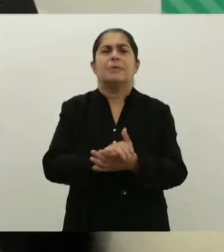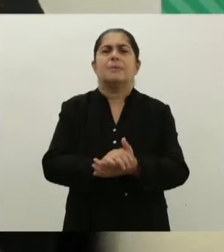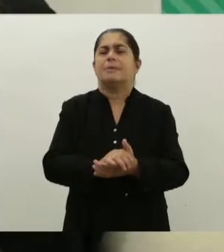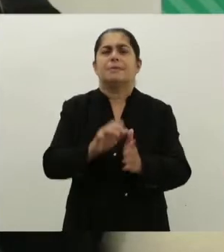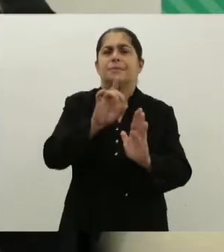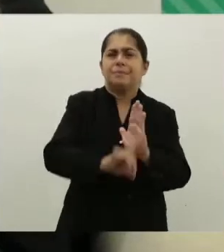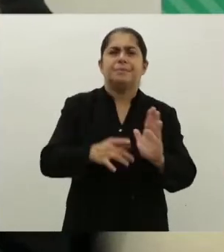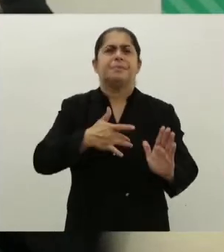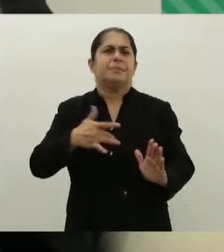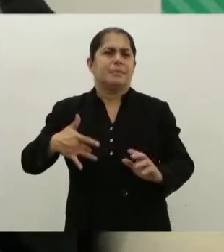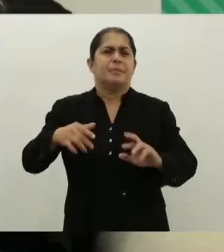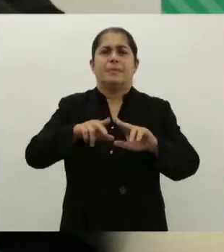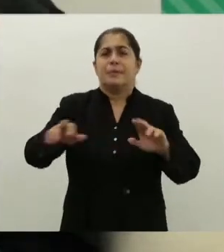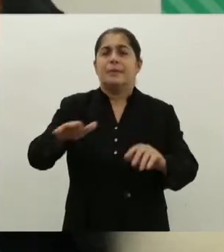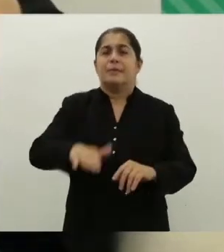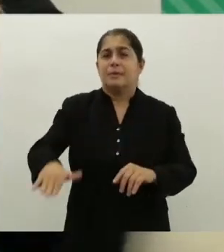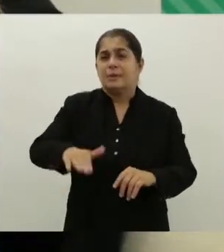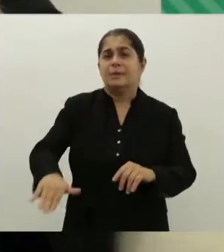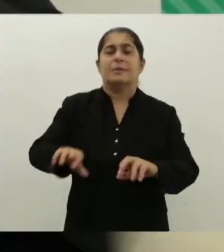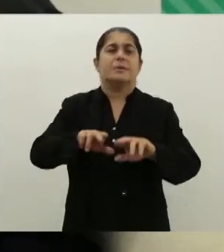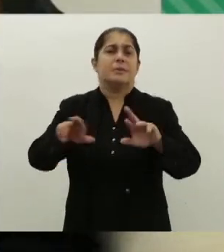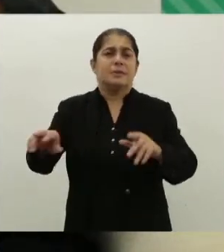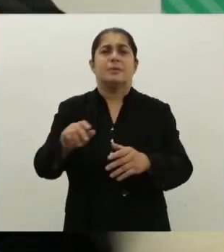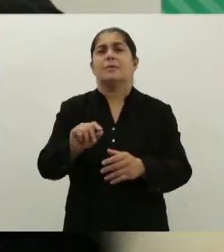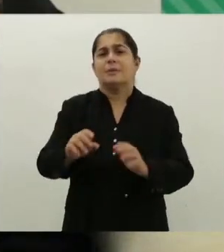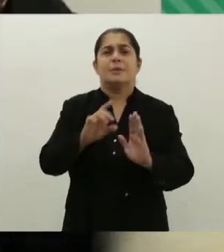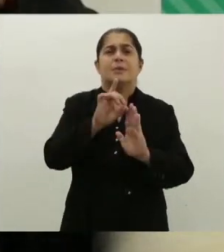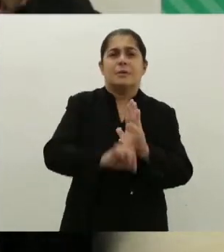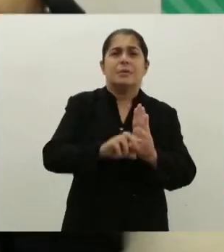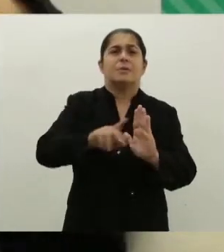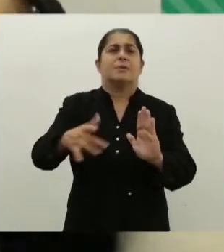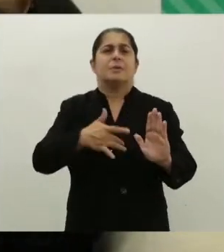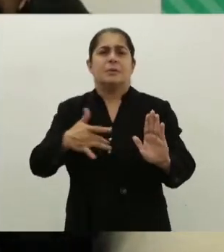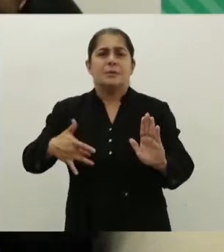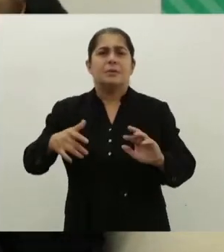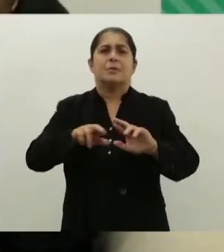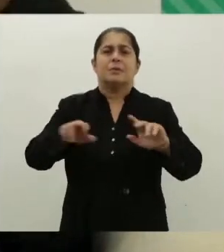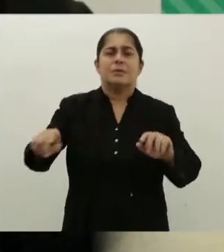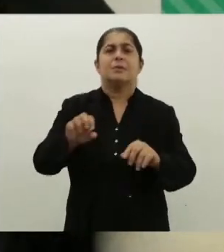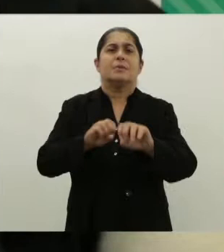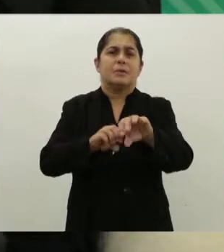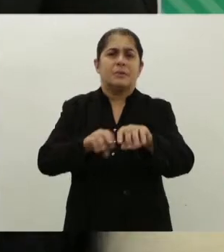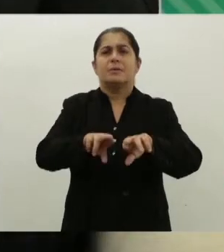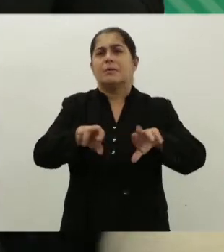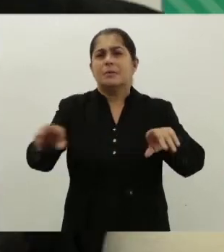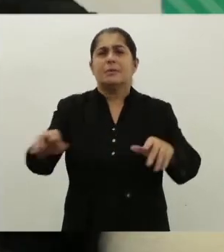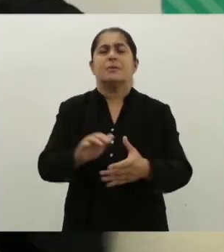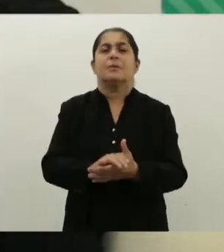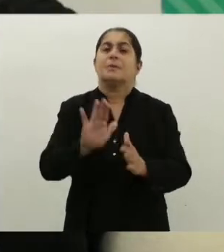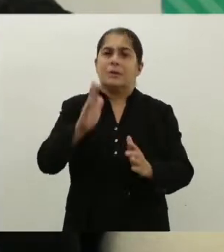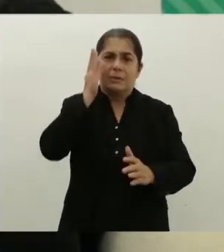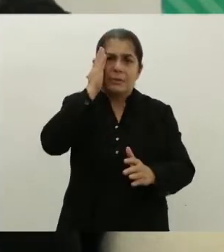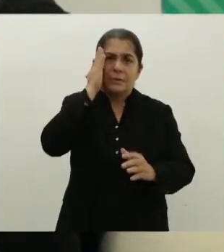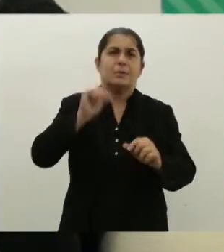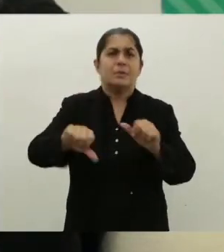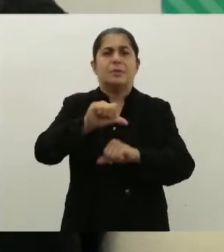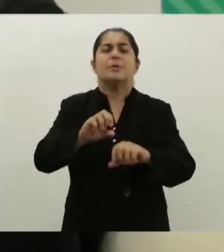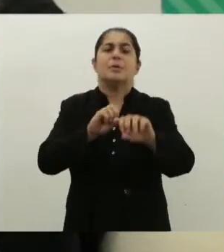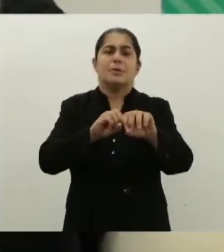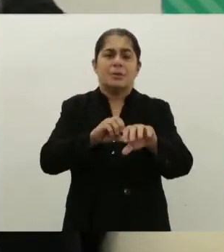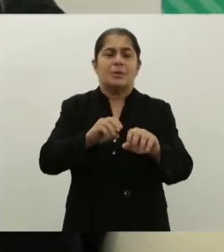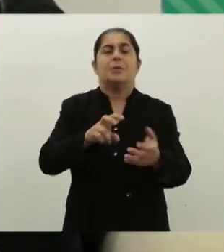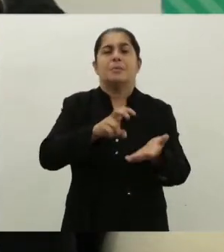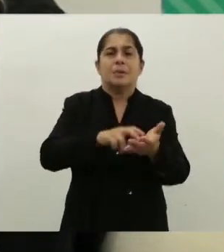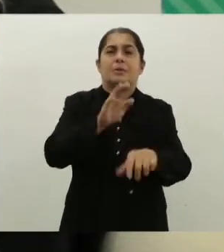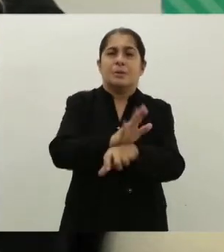Porque direito à vida, à saúde, a gente sabe que toda criança, toda criança tem direito à vida, à saúde, à educação. Mas a gente vê, a